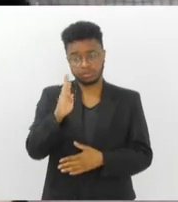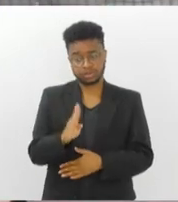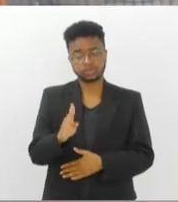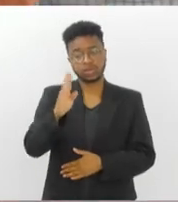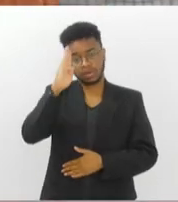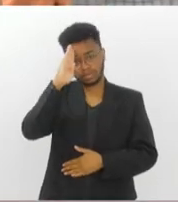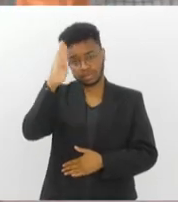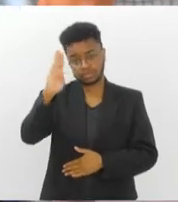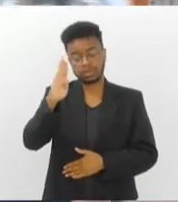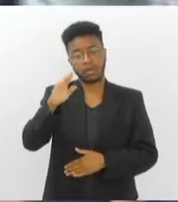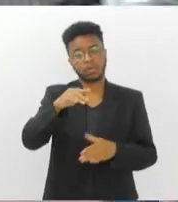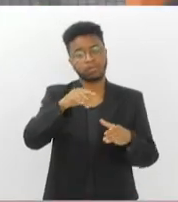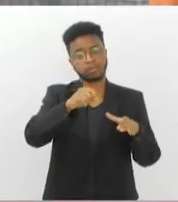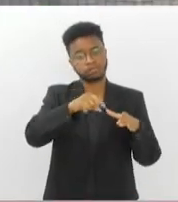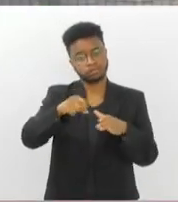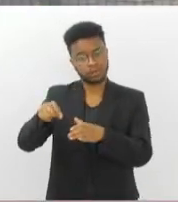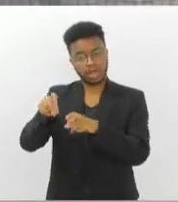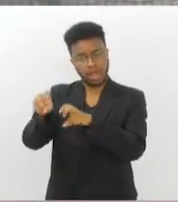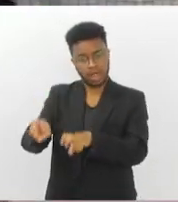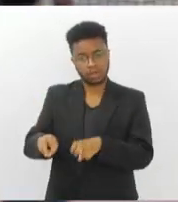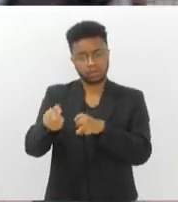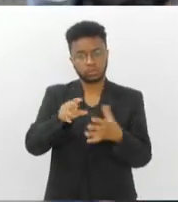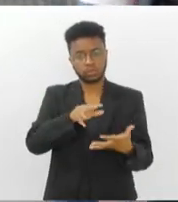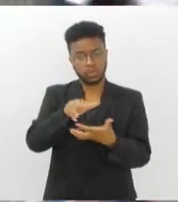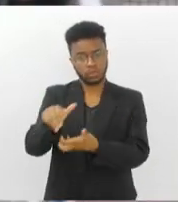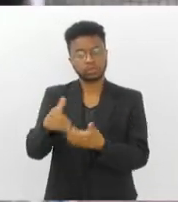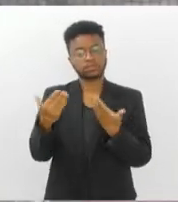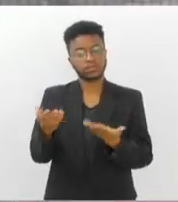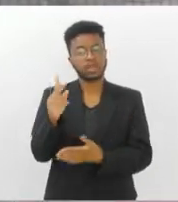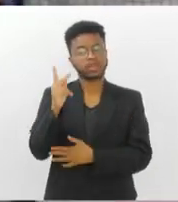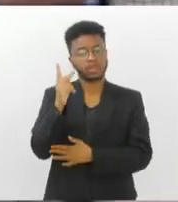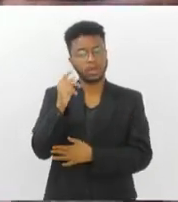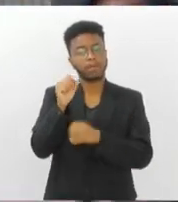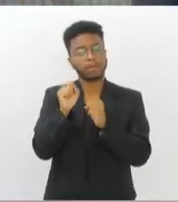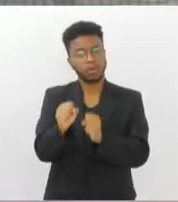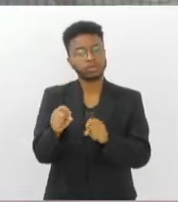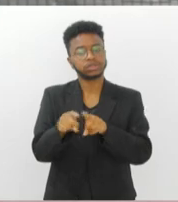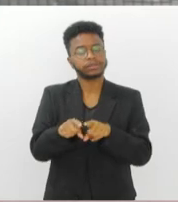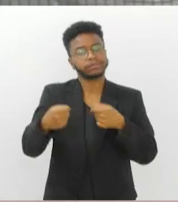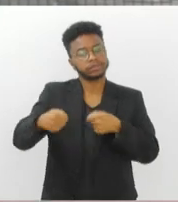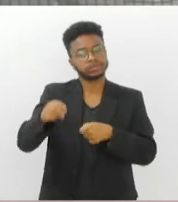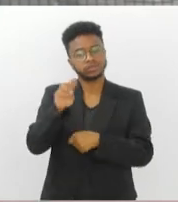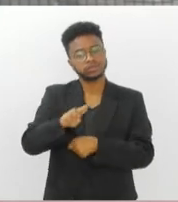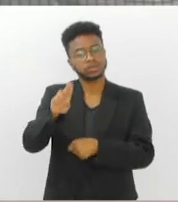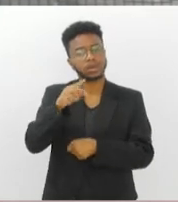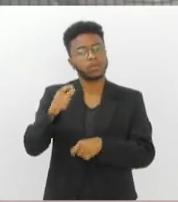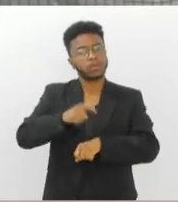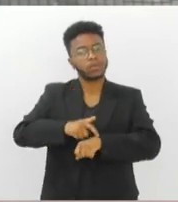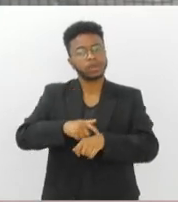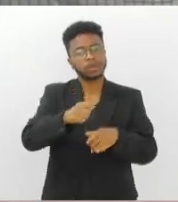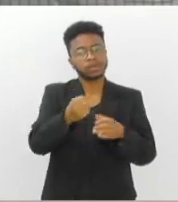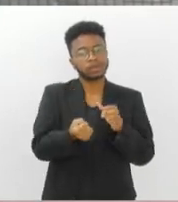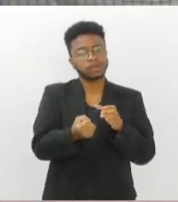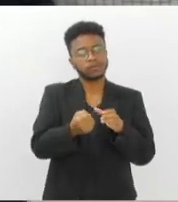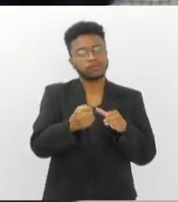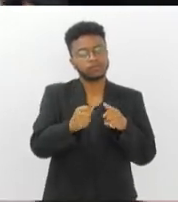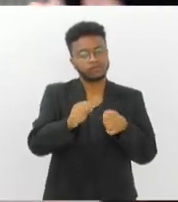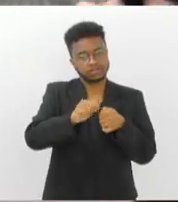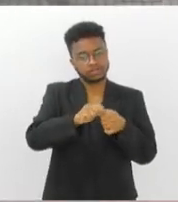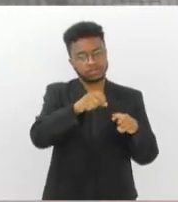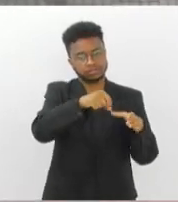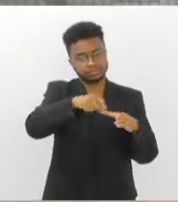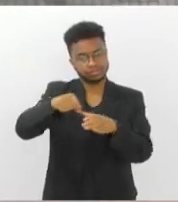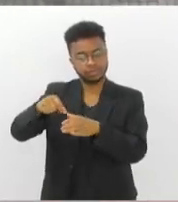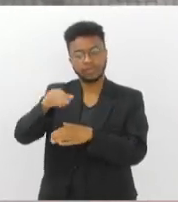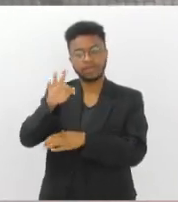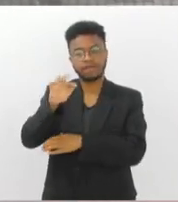agrícola mundial. O hidrogênio pode e deve ser utilizado como insumo para a produção de fertilizantes. A gente precisa